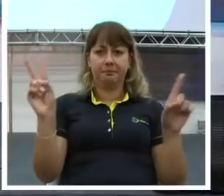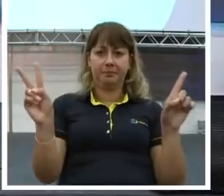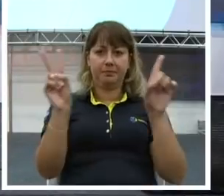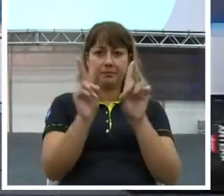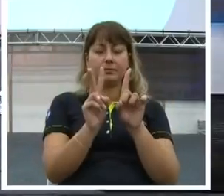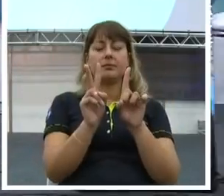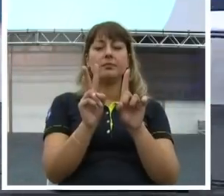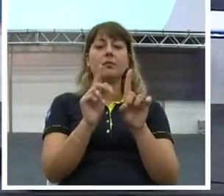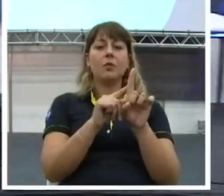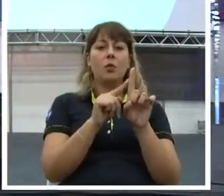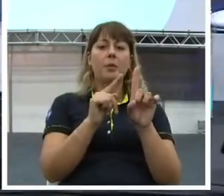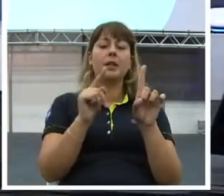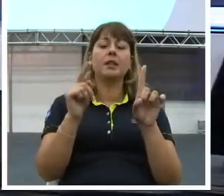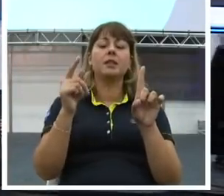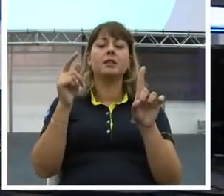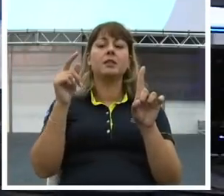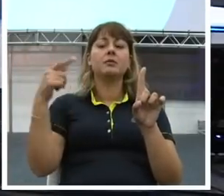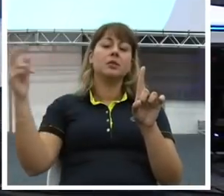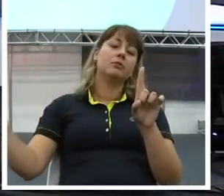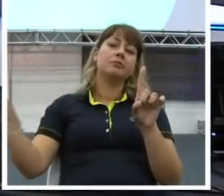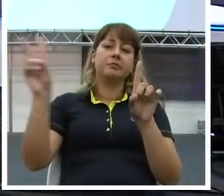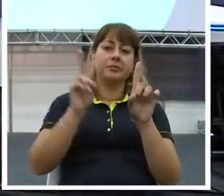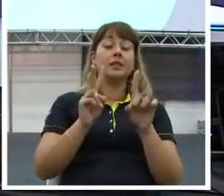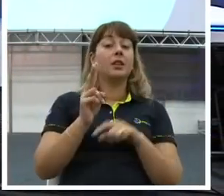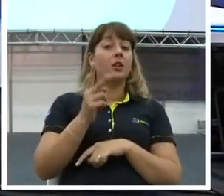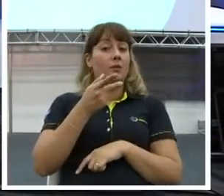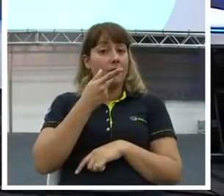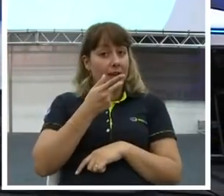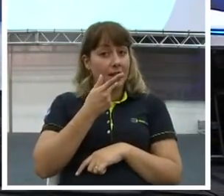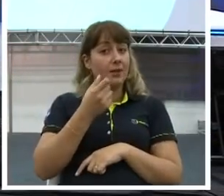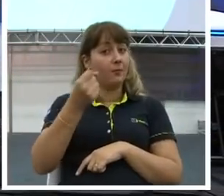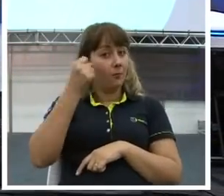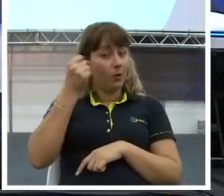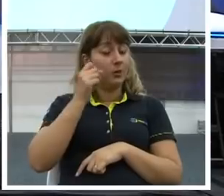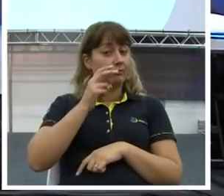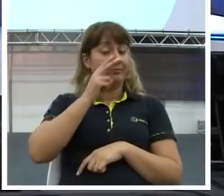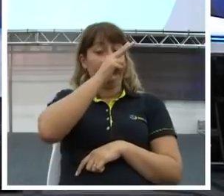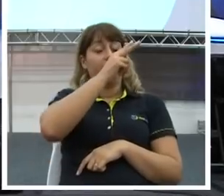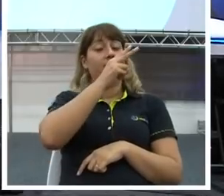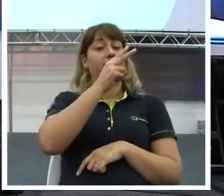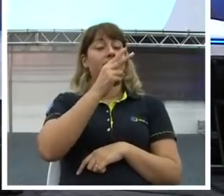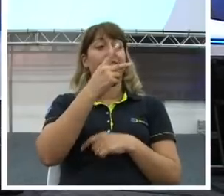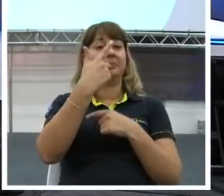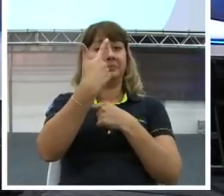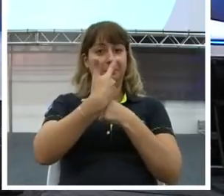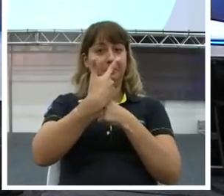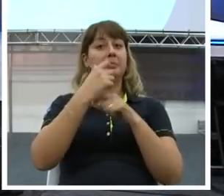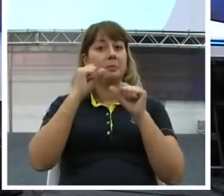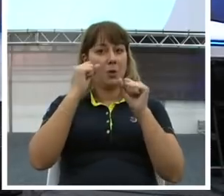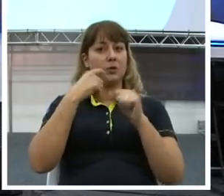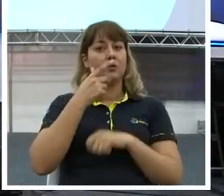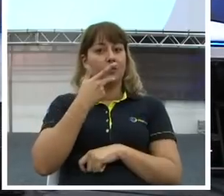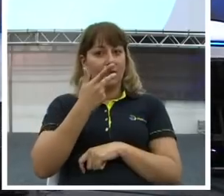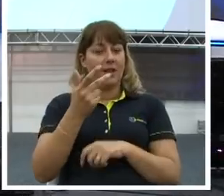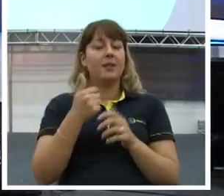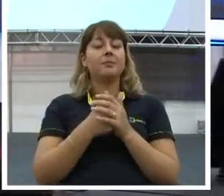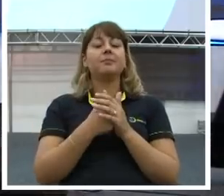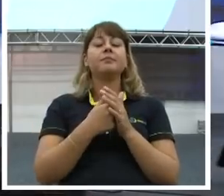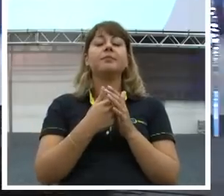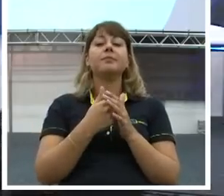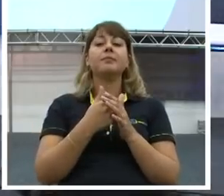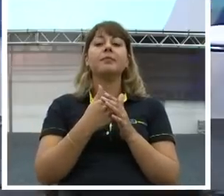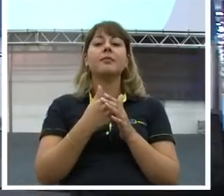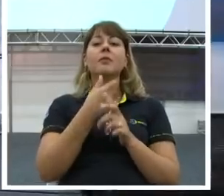rapaz veio à frente. Isso é forte que eu vou falar. De terno e gravata. Perguntou.